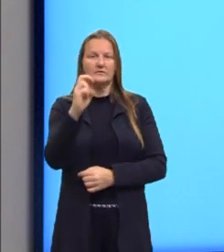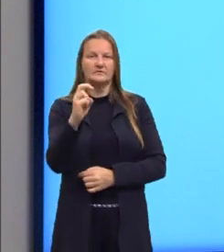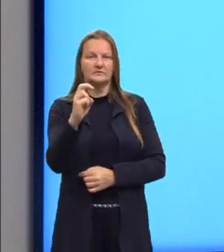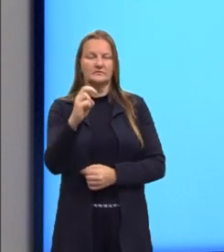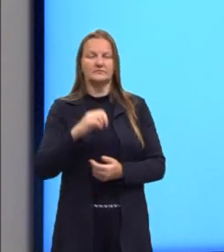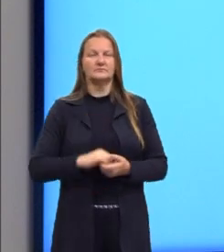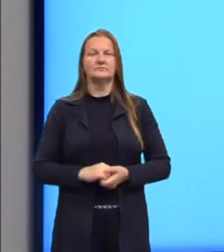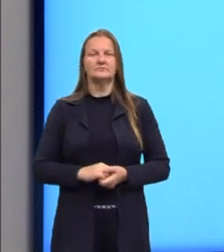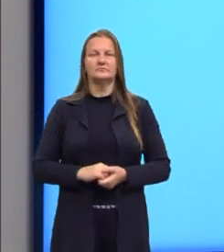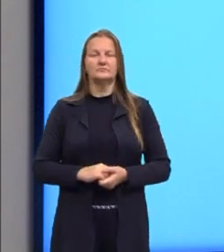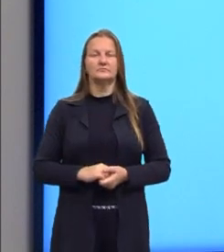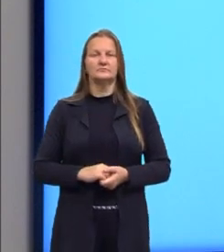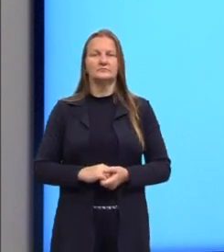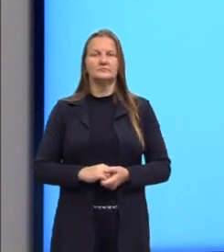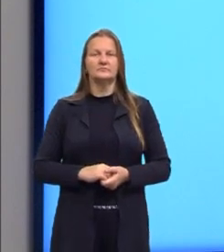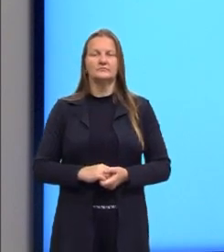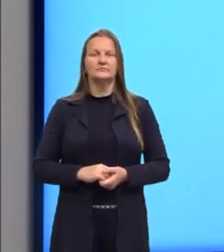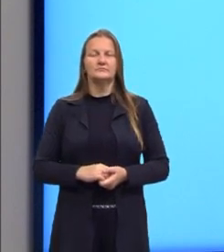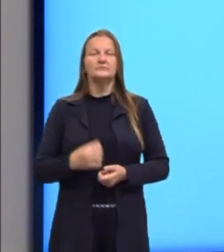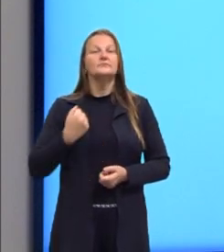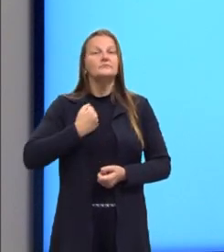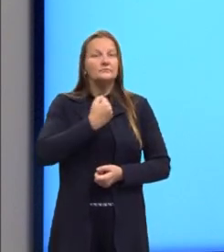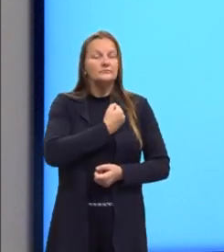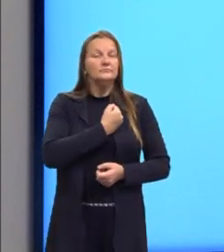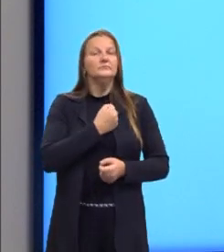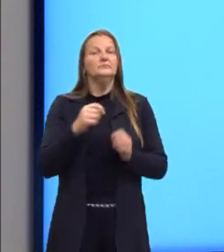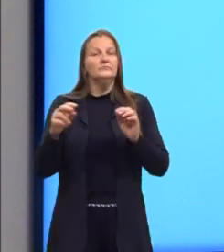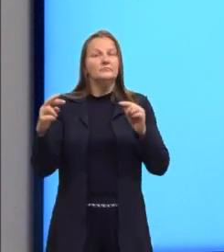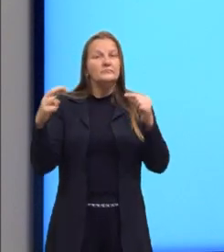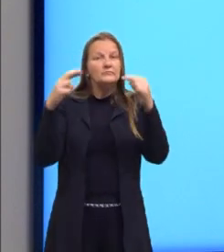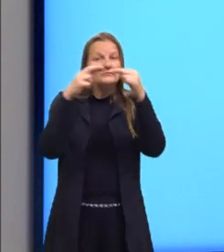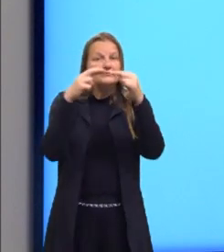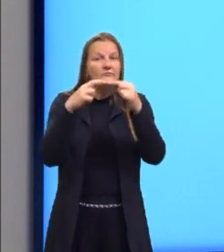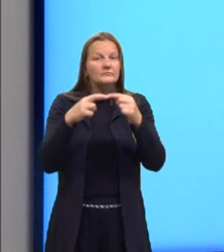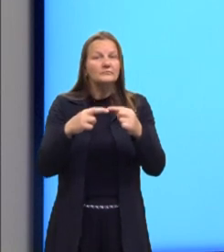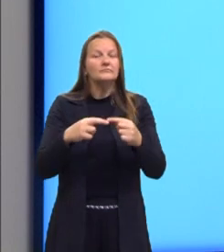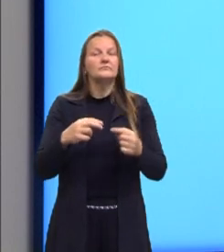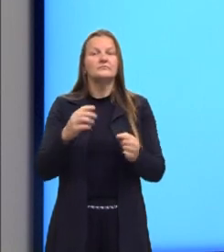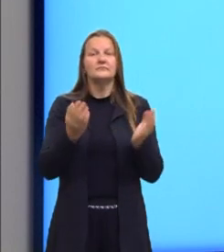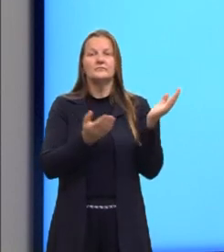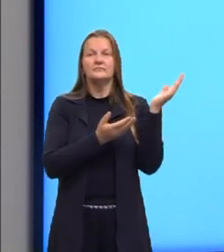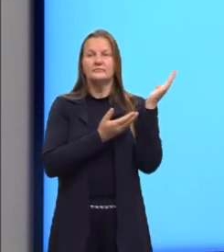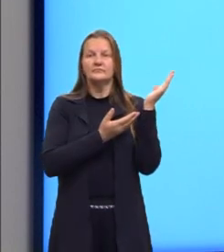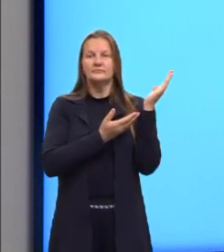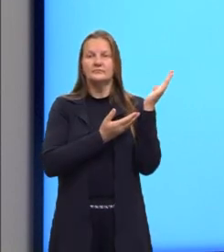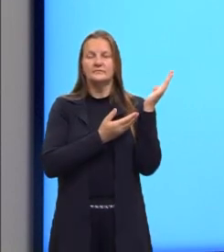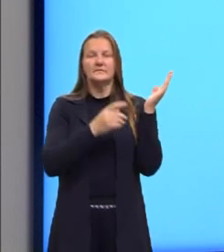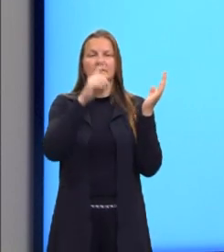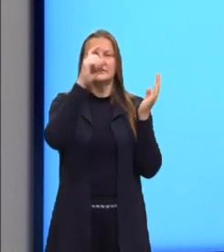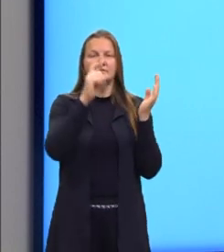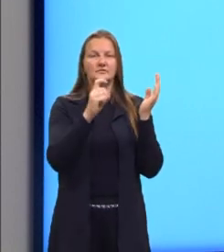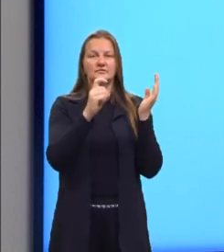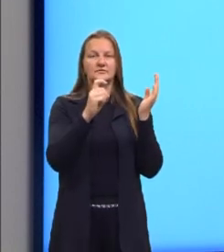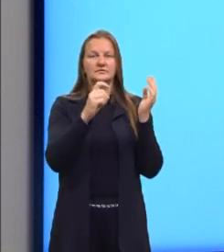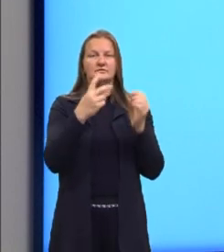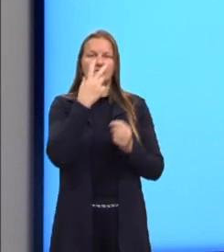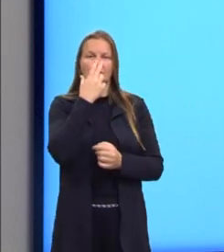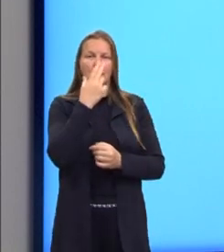5, tá? Seria o valor numérico para a nossa função quando x é igual a 2.